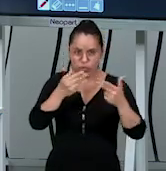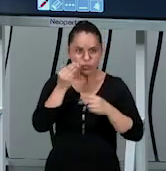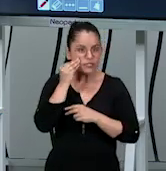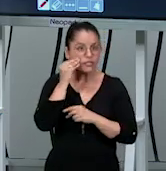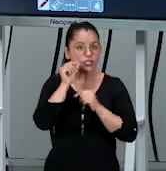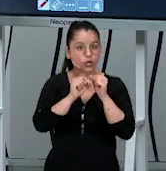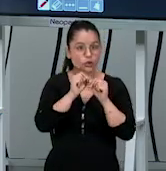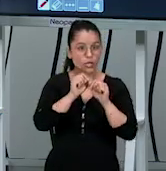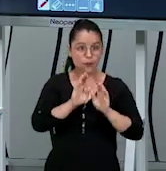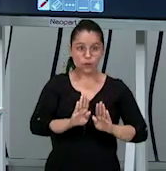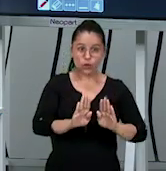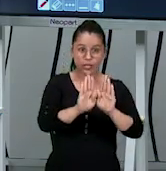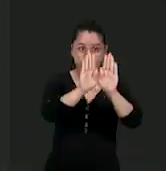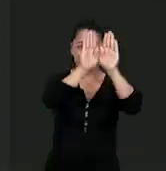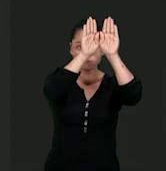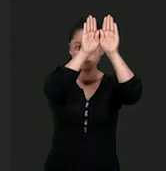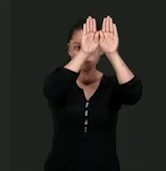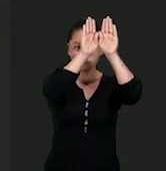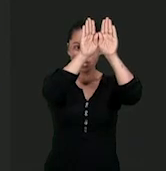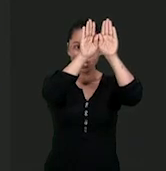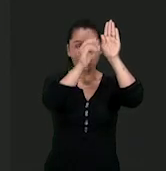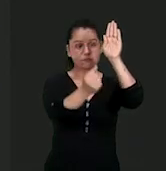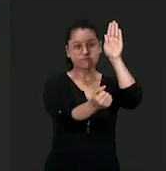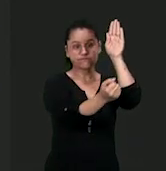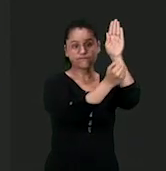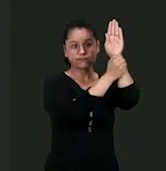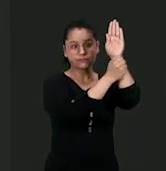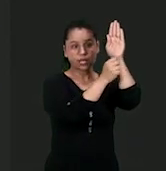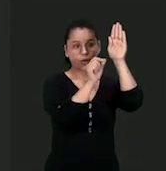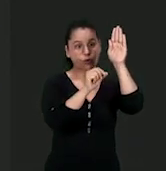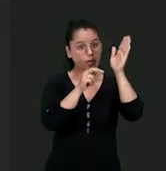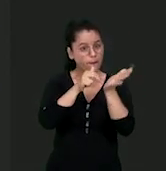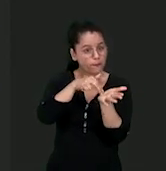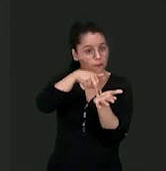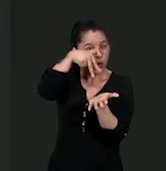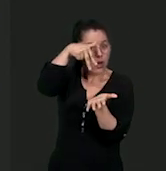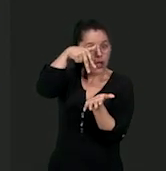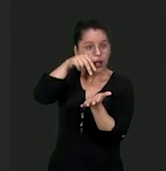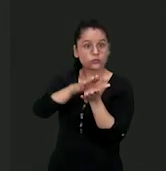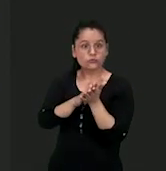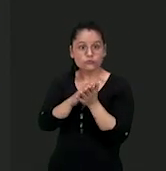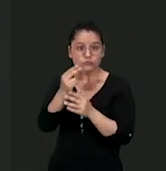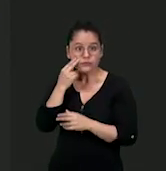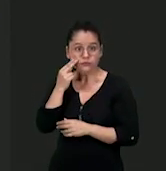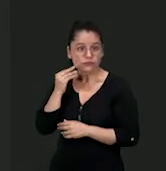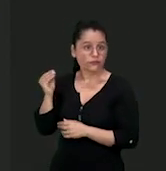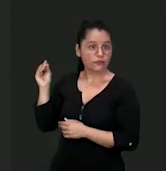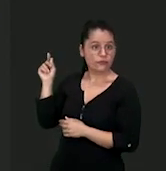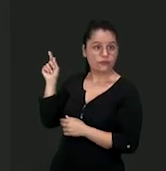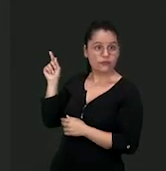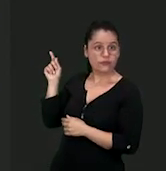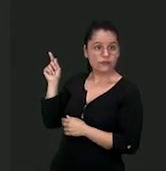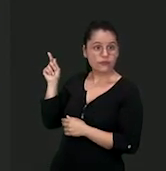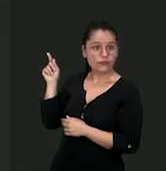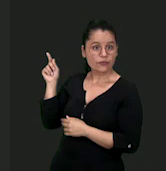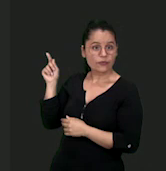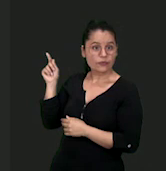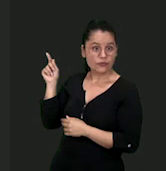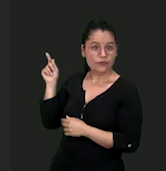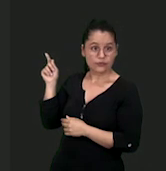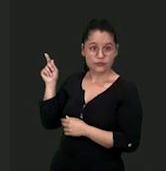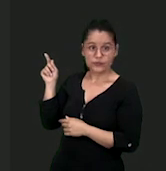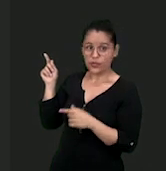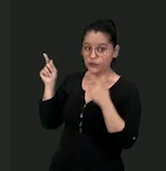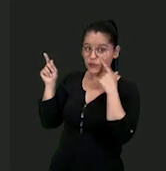vai tentar é um bloqueio. O é um bloqueio? Um bloqueio é você saltar e tentar fazer uma espécie de parede rente à rede